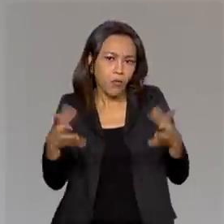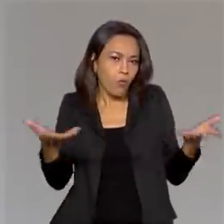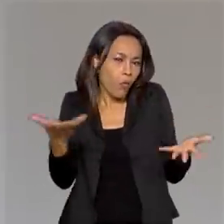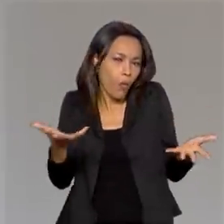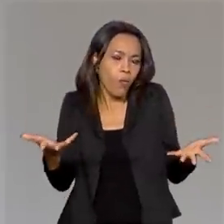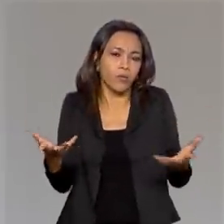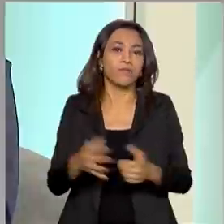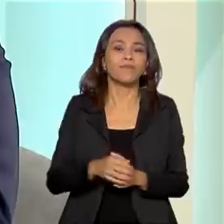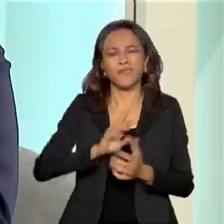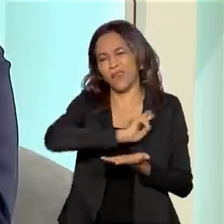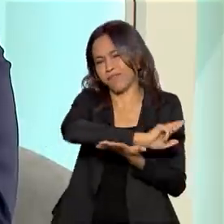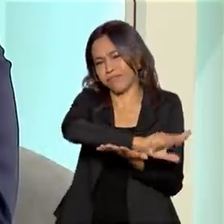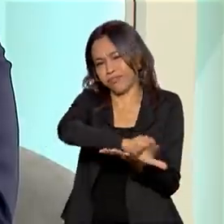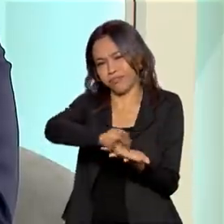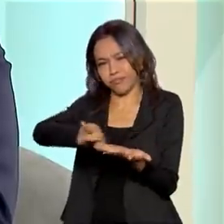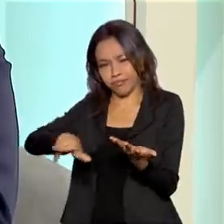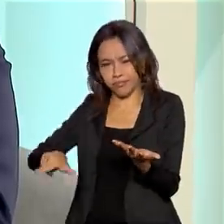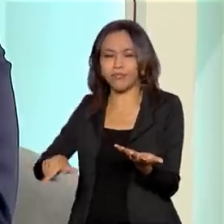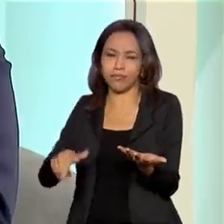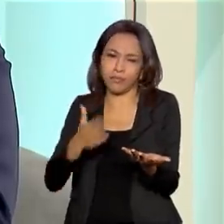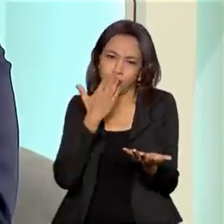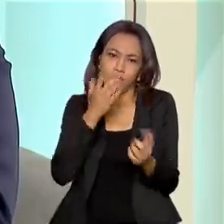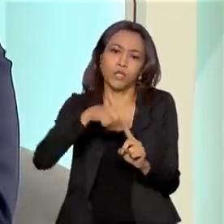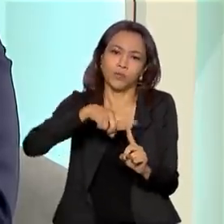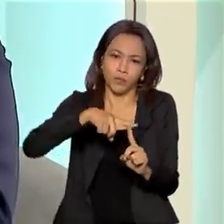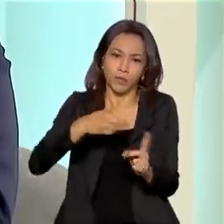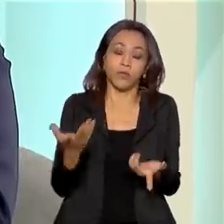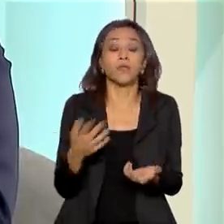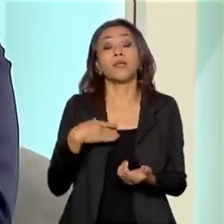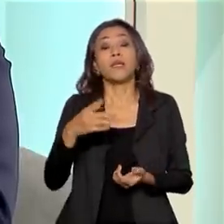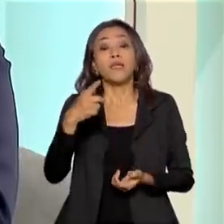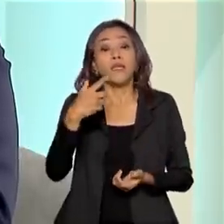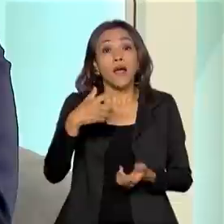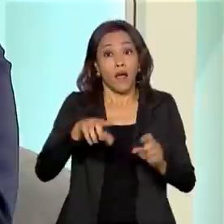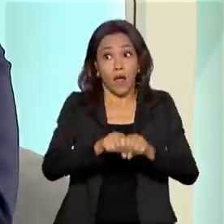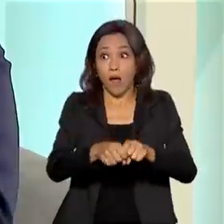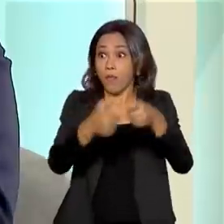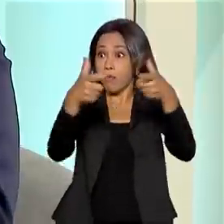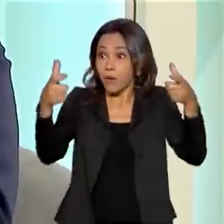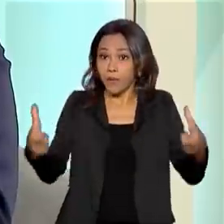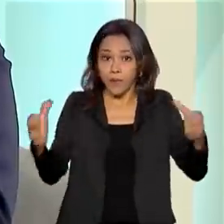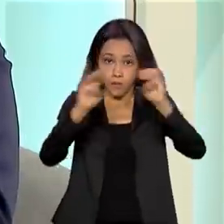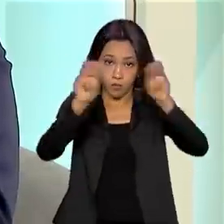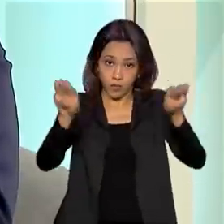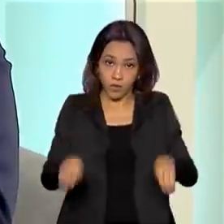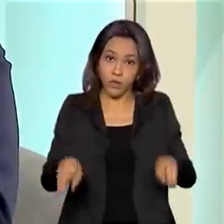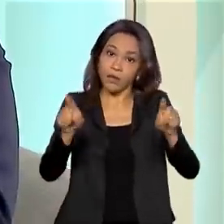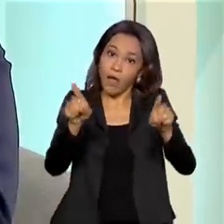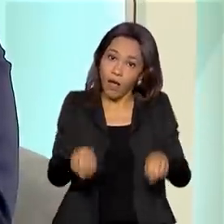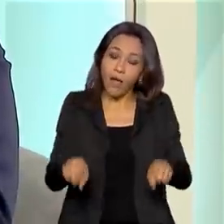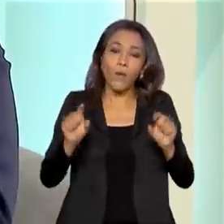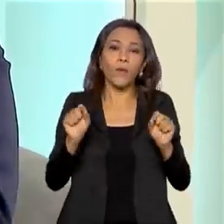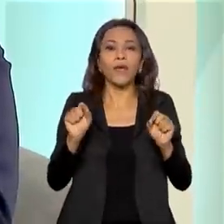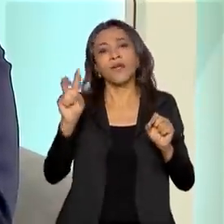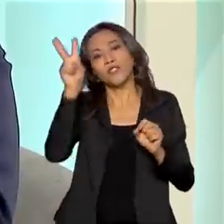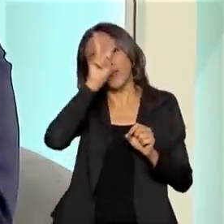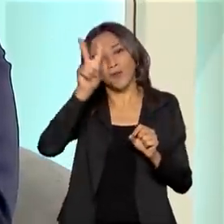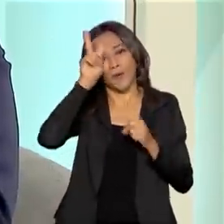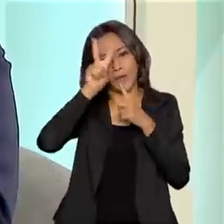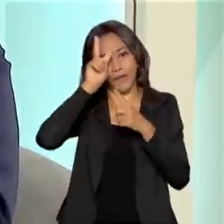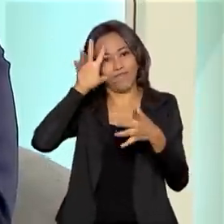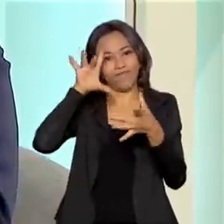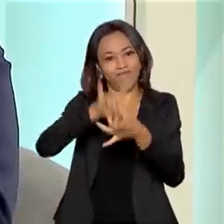museus de toda a natureza. Vamos lá. Os museus, na sua grande maioria, eles são museus ligados à história.